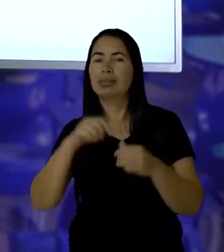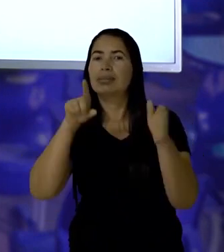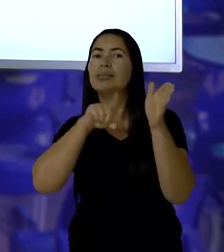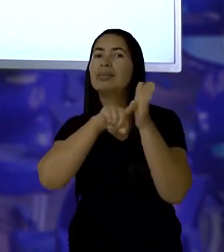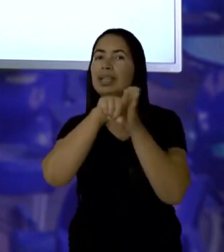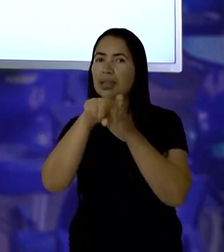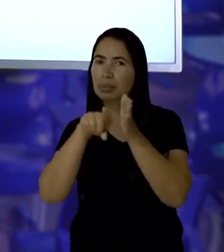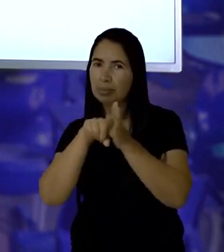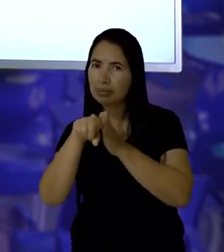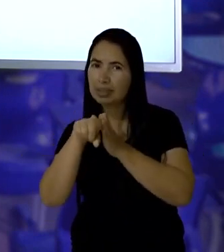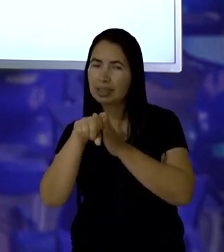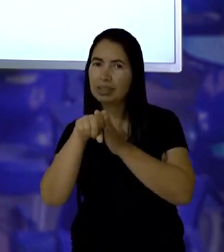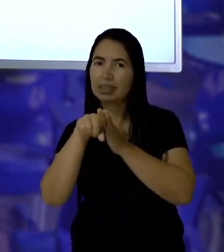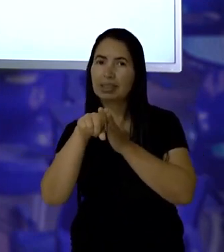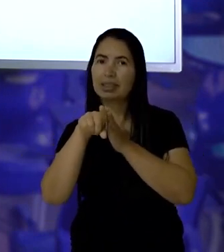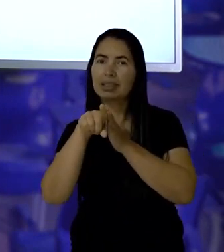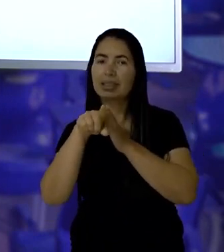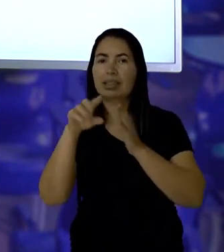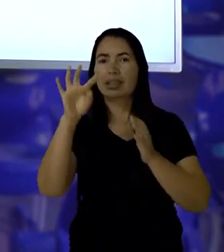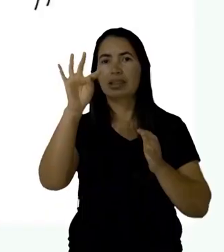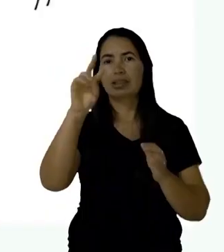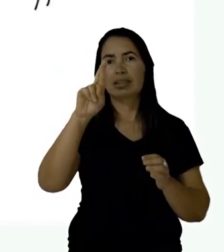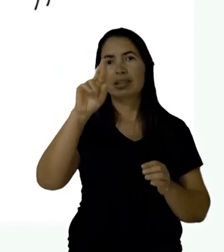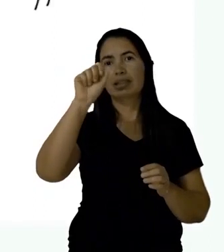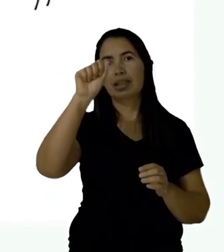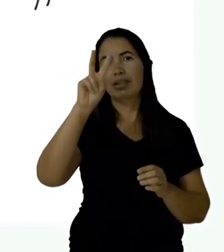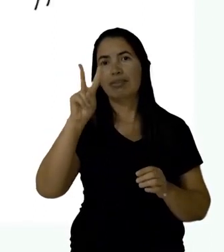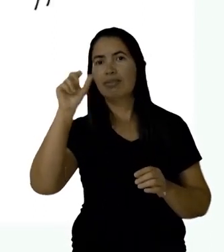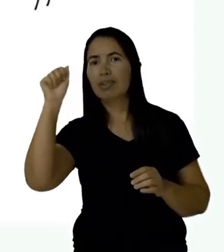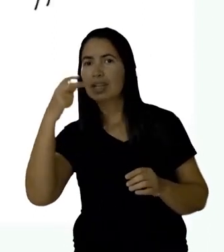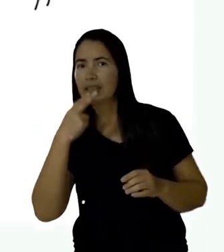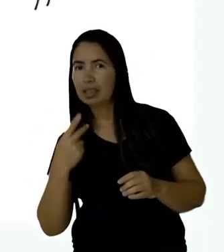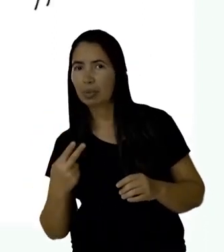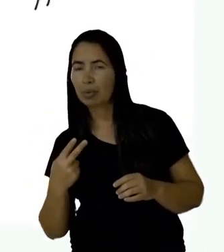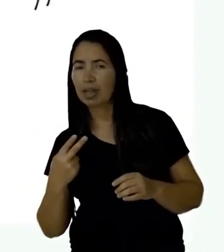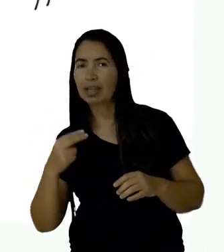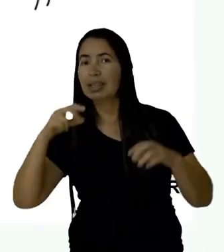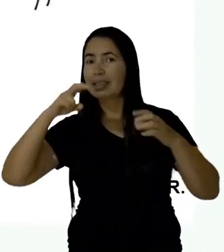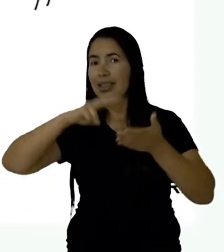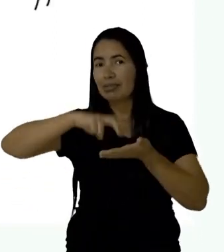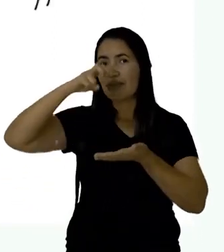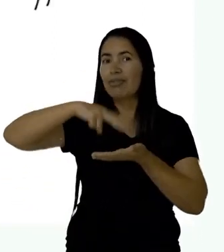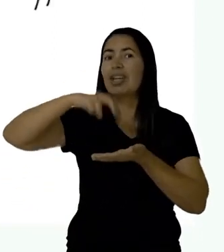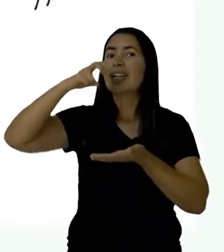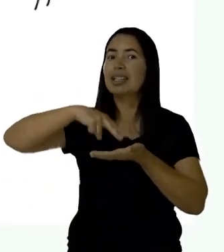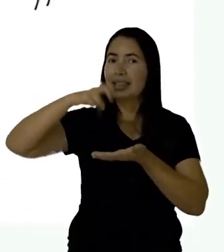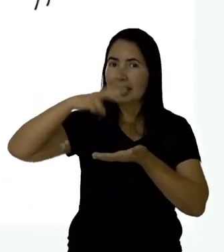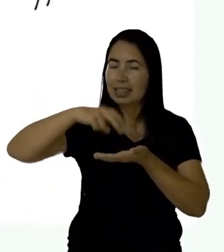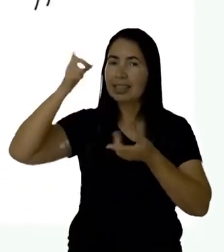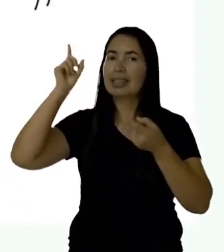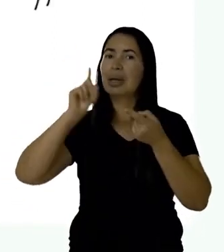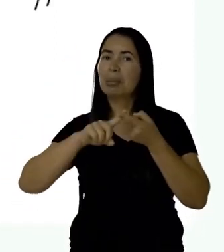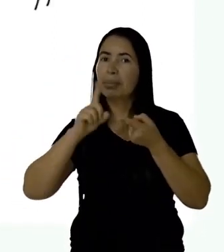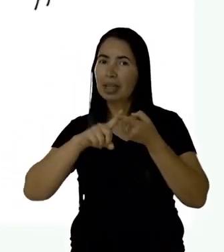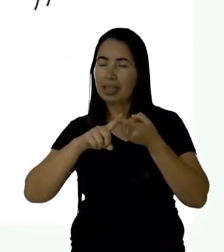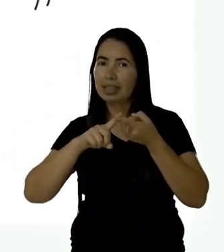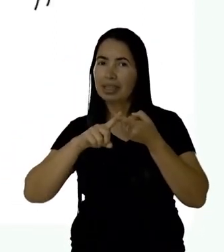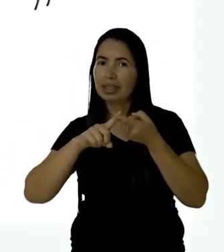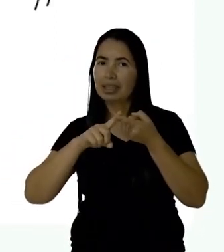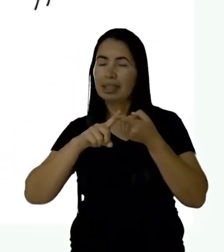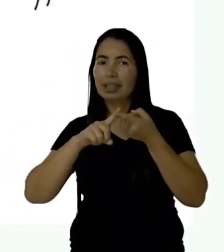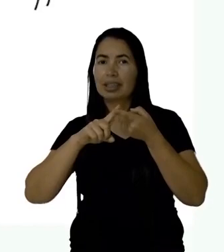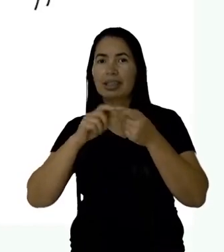essa pergunta. O trava-línguas serve para divertir e também